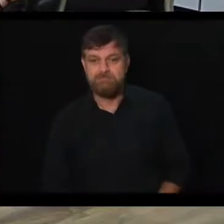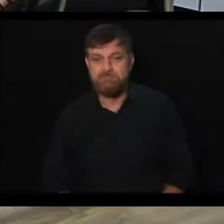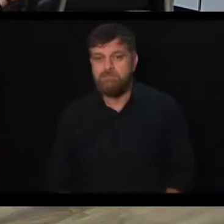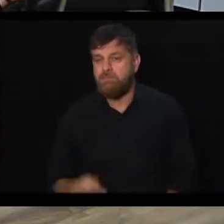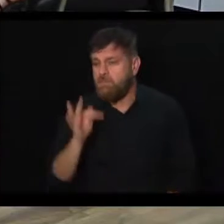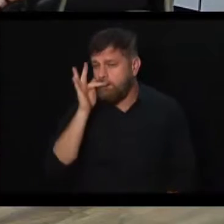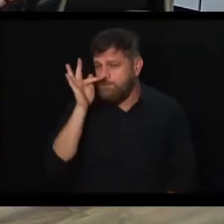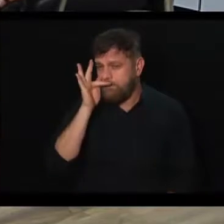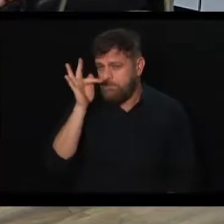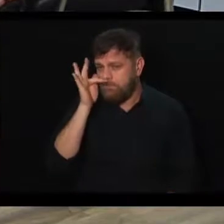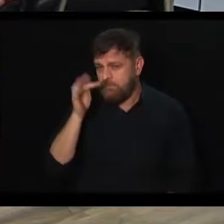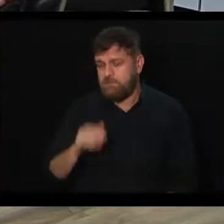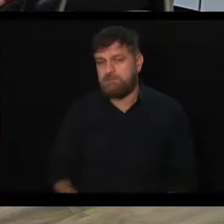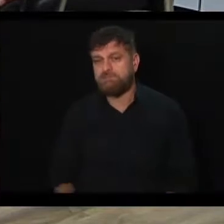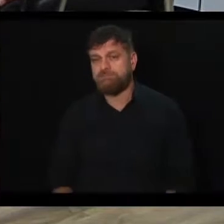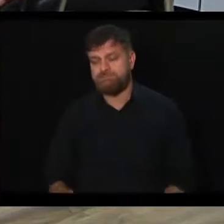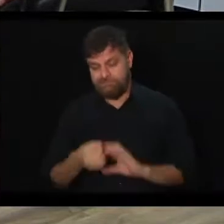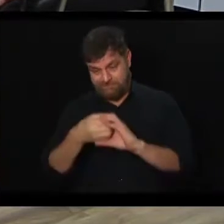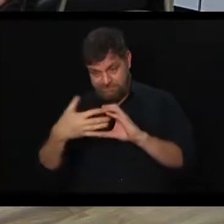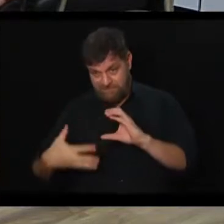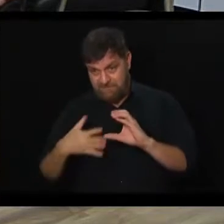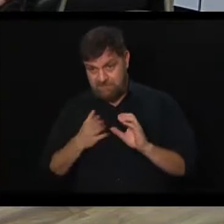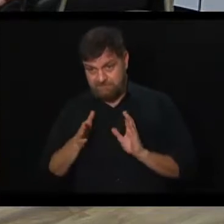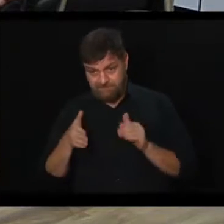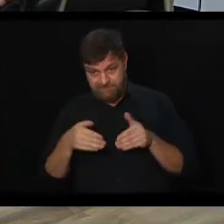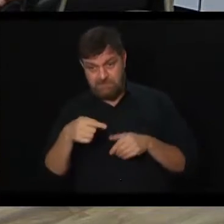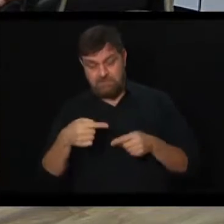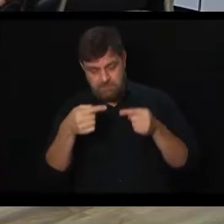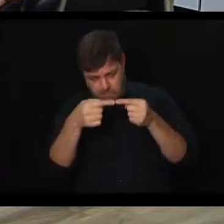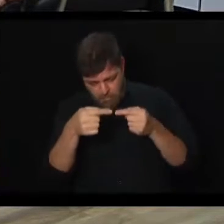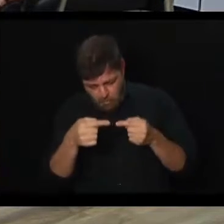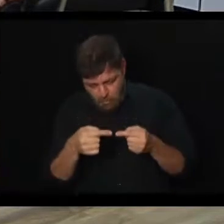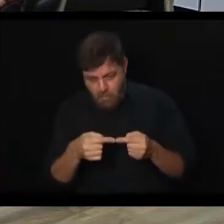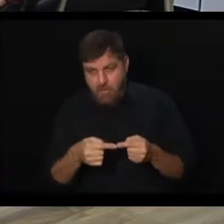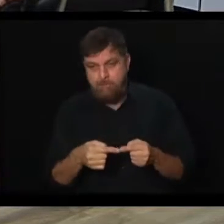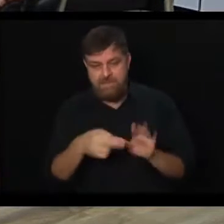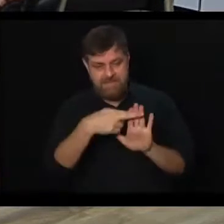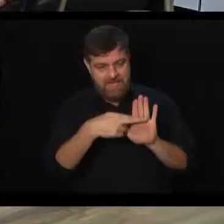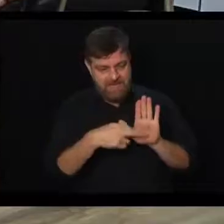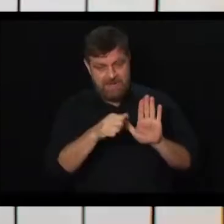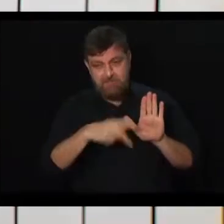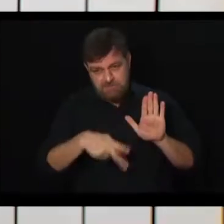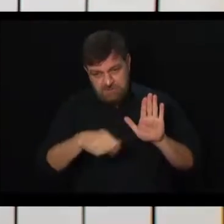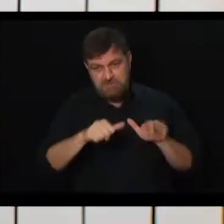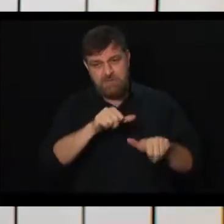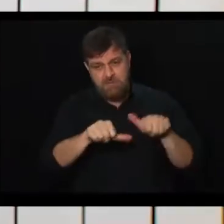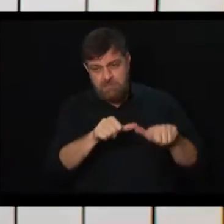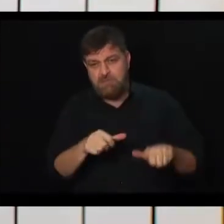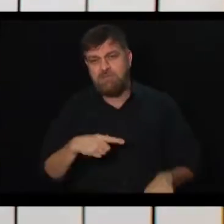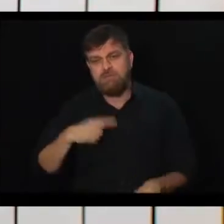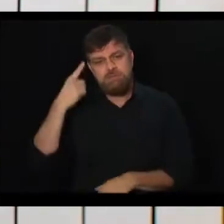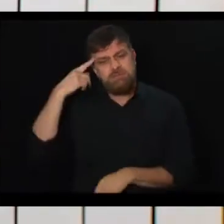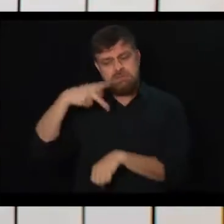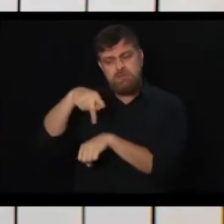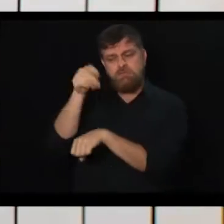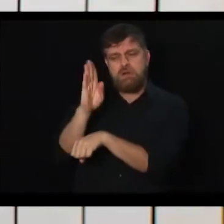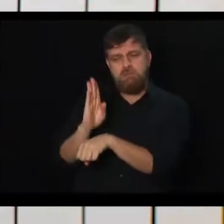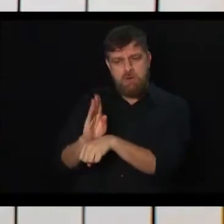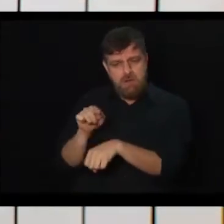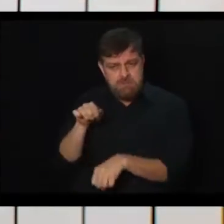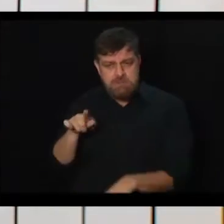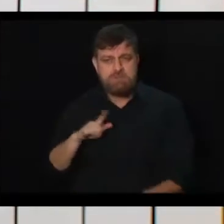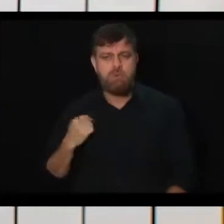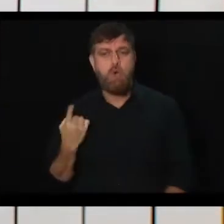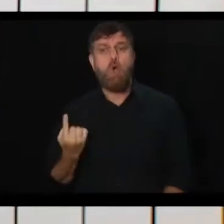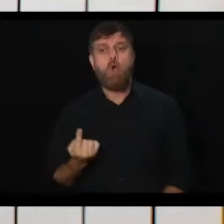considerando esses aspectos, o senhor falou que é a favor da reforma. E a gente pensando que o Brasil é um país que